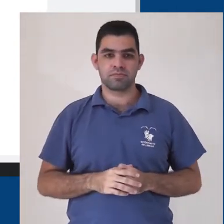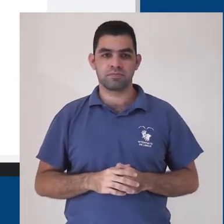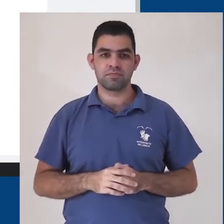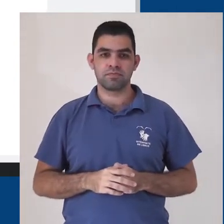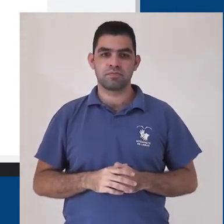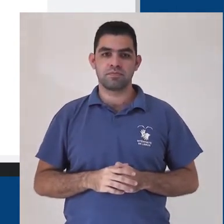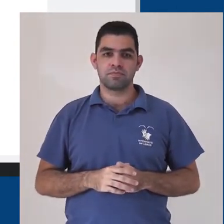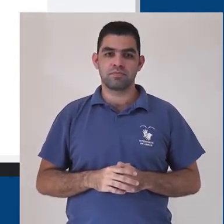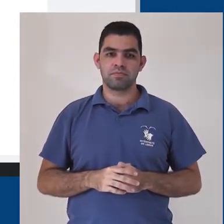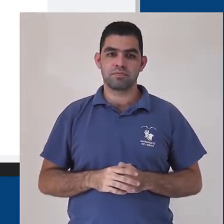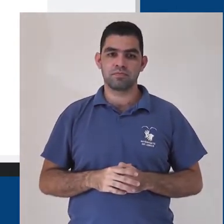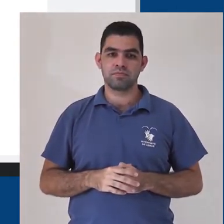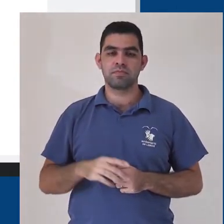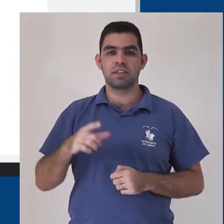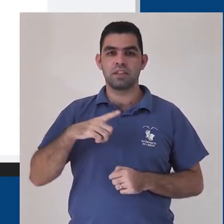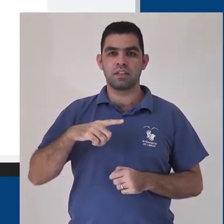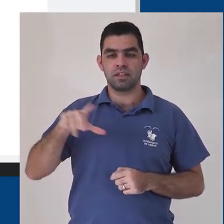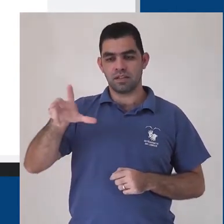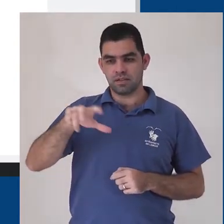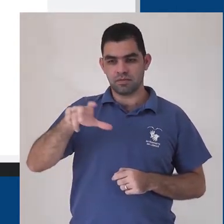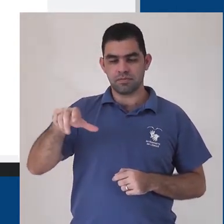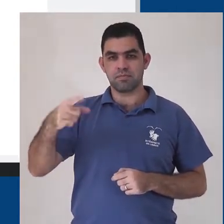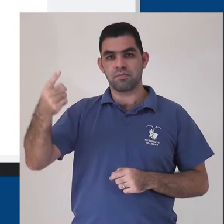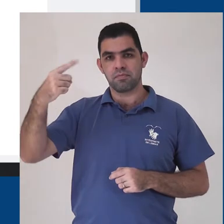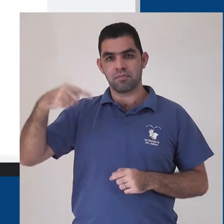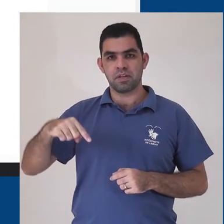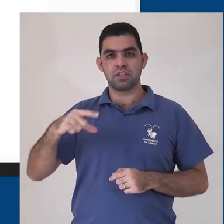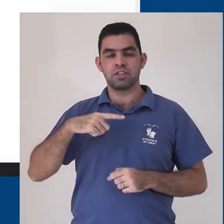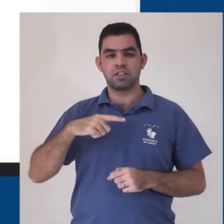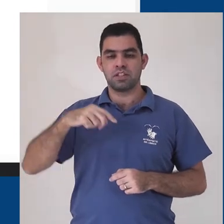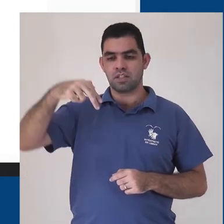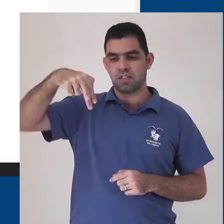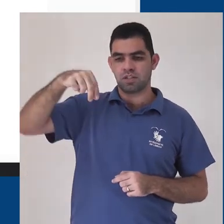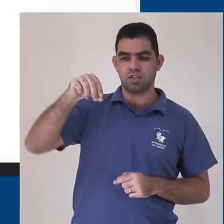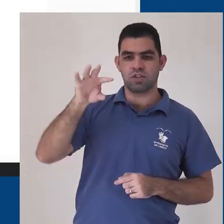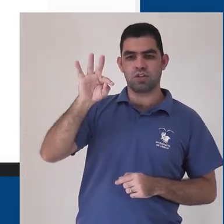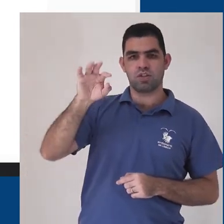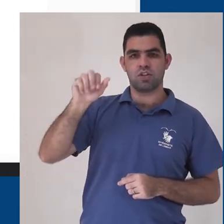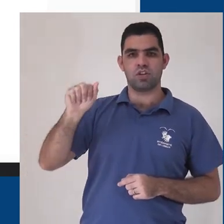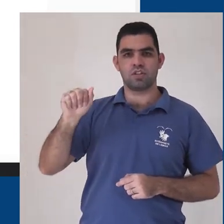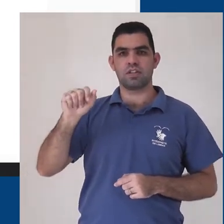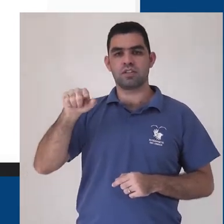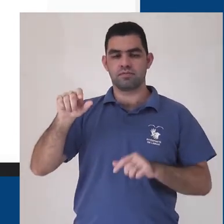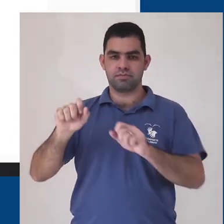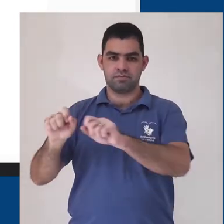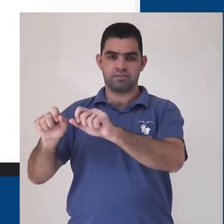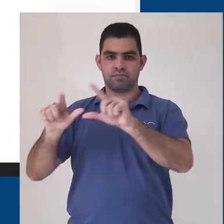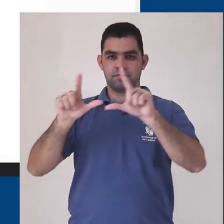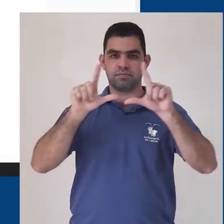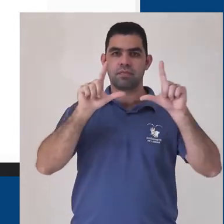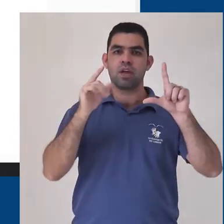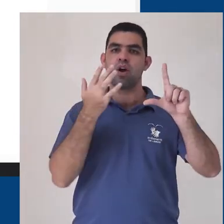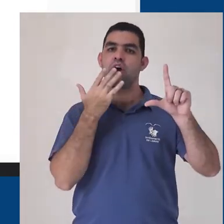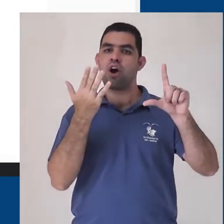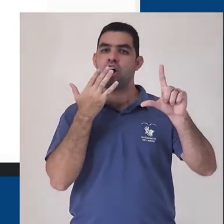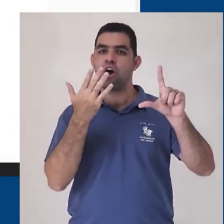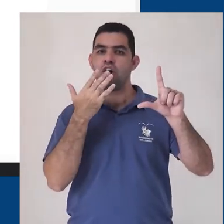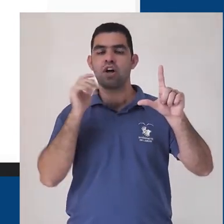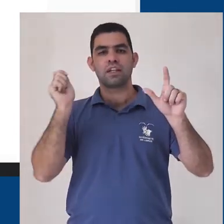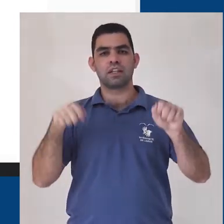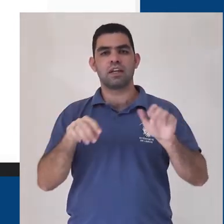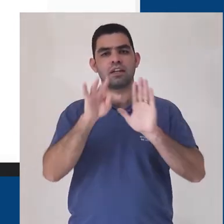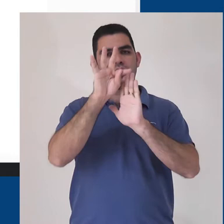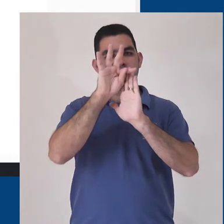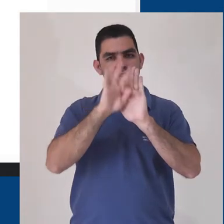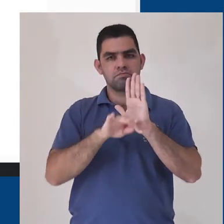então. Abaixo do mouse, temos as notas adesivas. Ao clicar nela, você abrirá uma janela colorida, onde